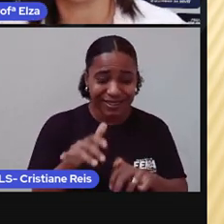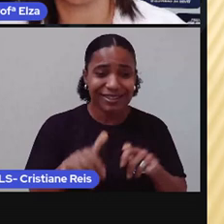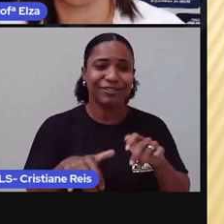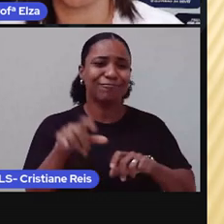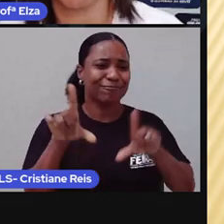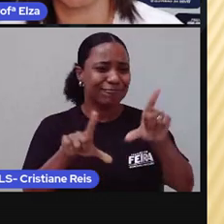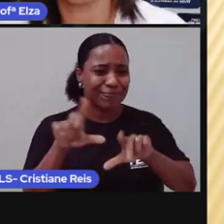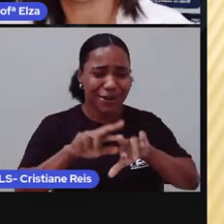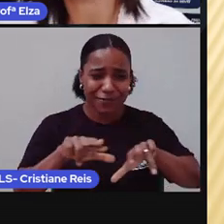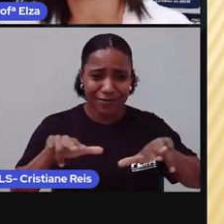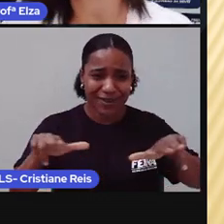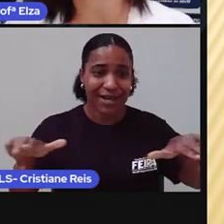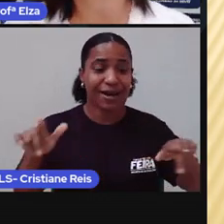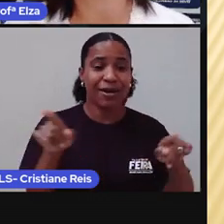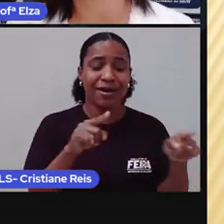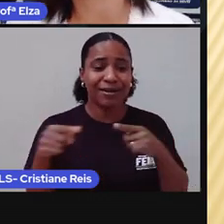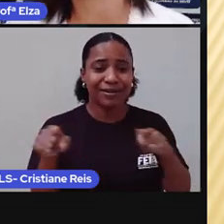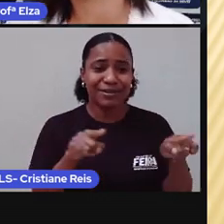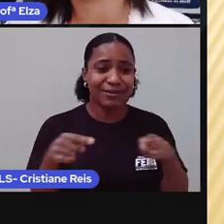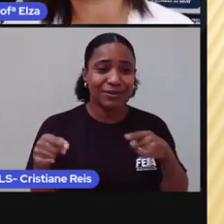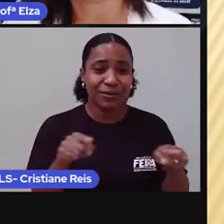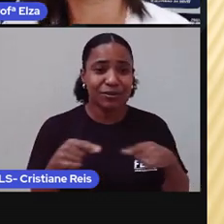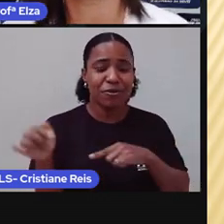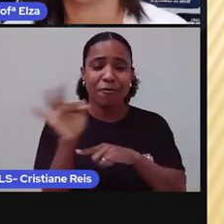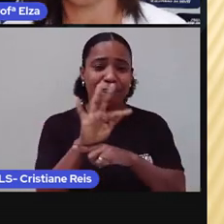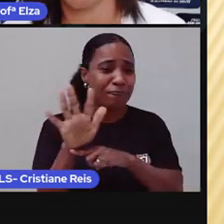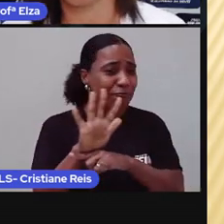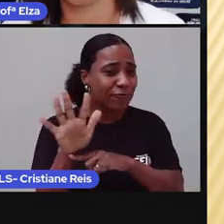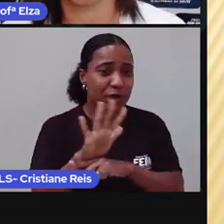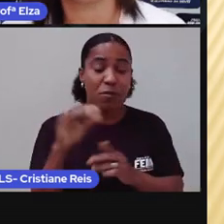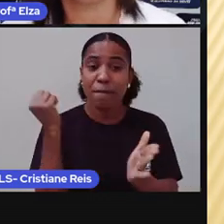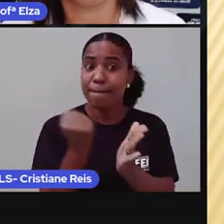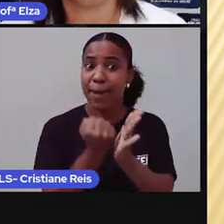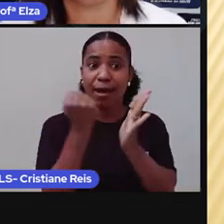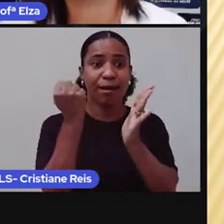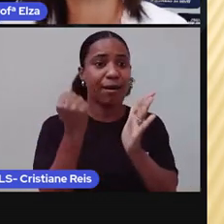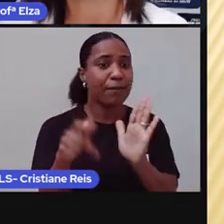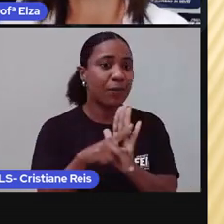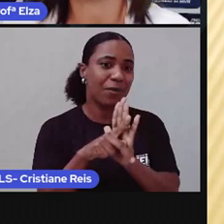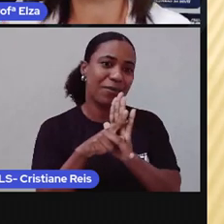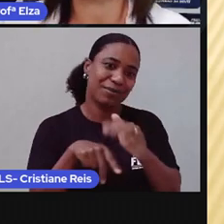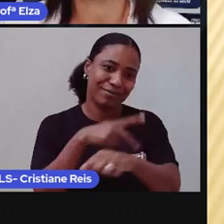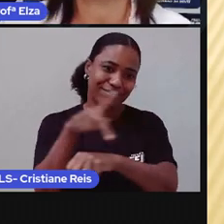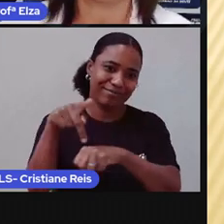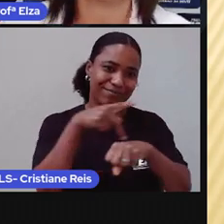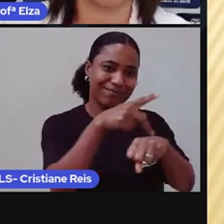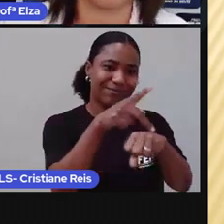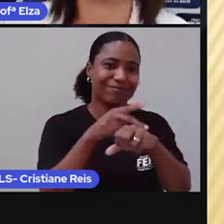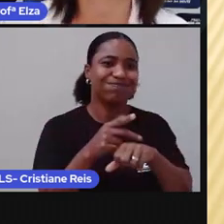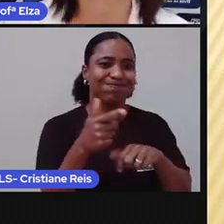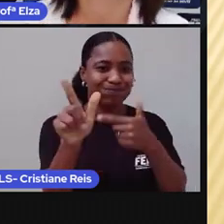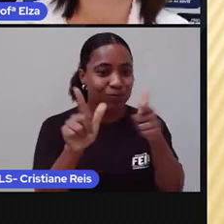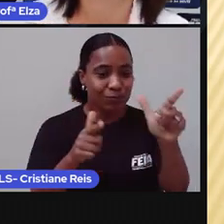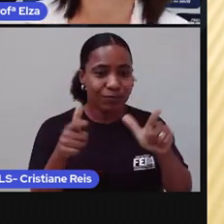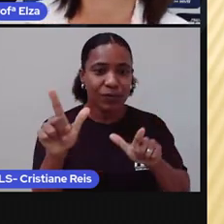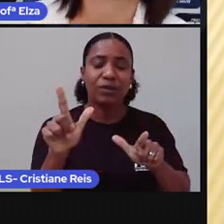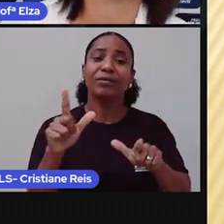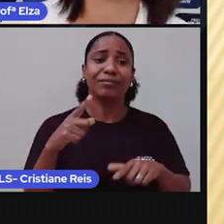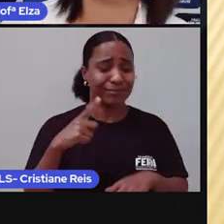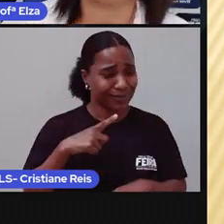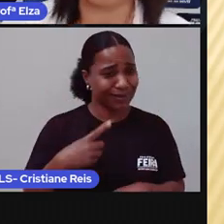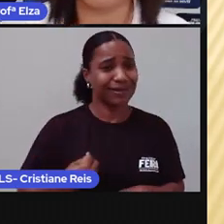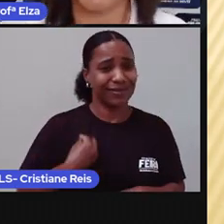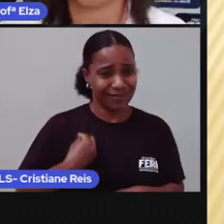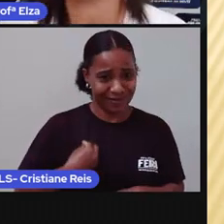marcas estrangeiras em nosso país é muito marcante. Devido a cada vez mais, o nosso